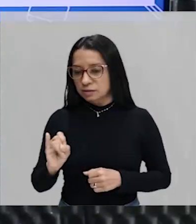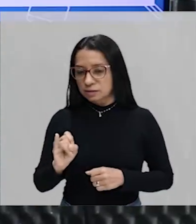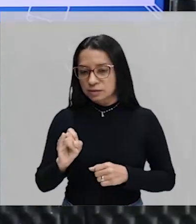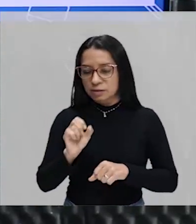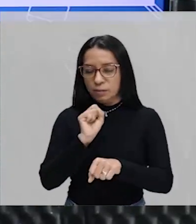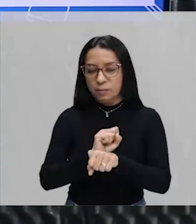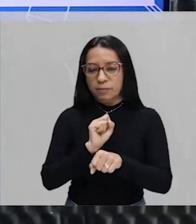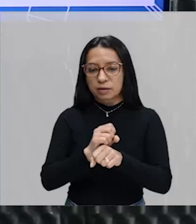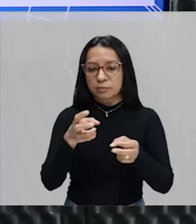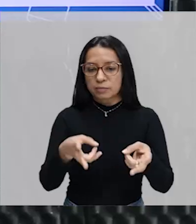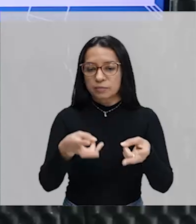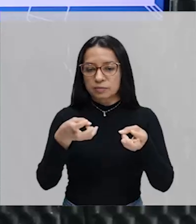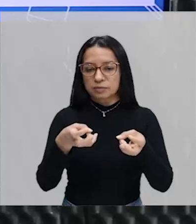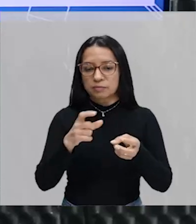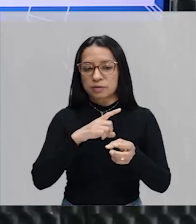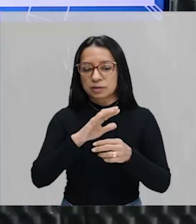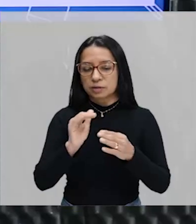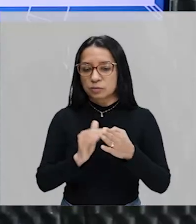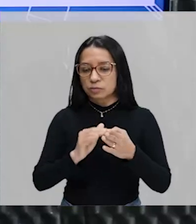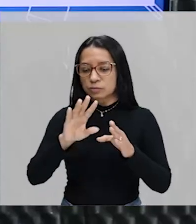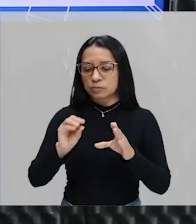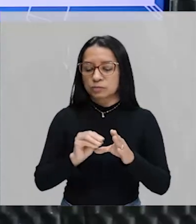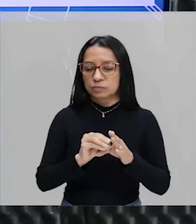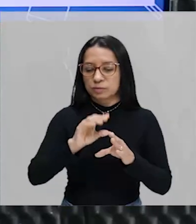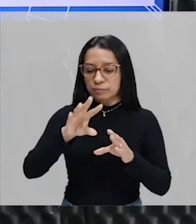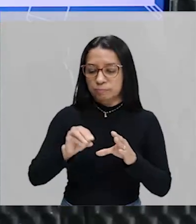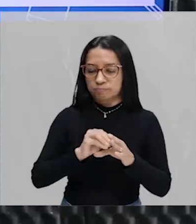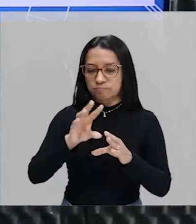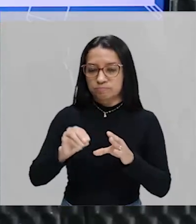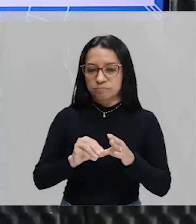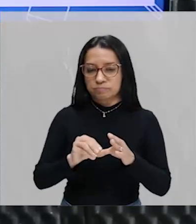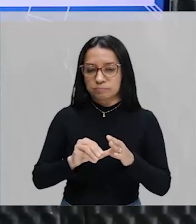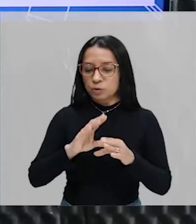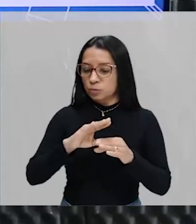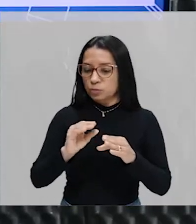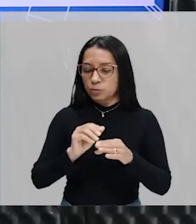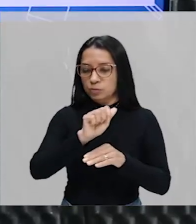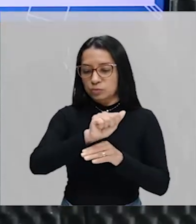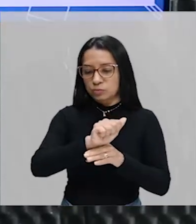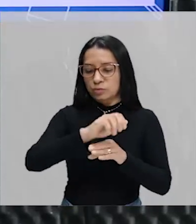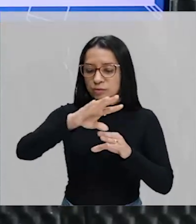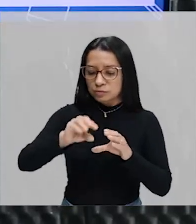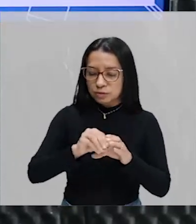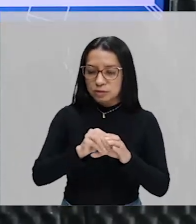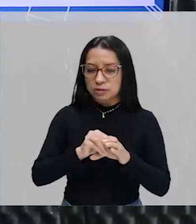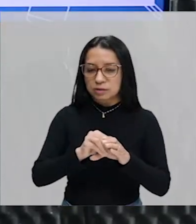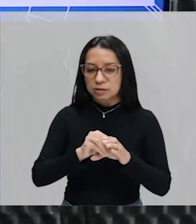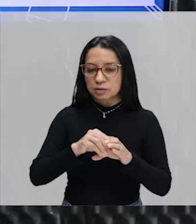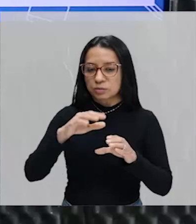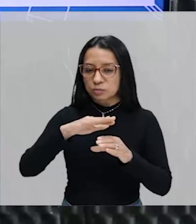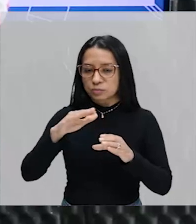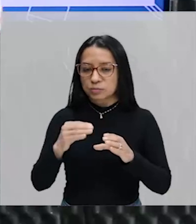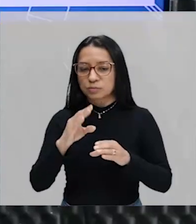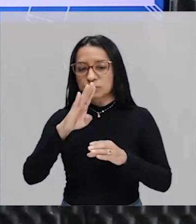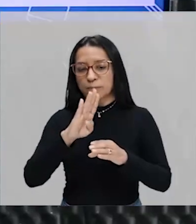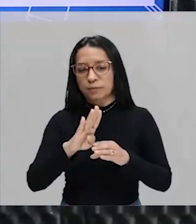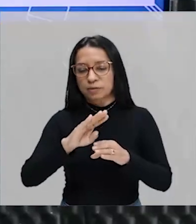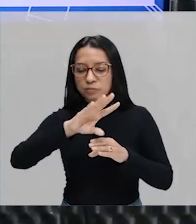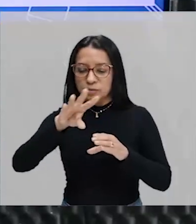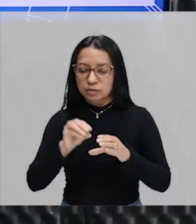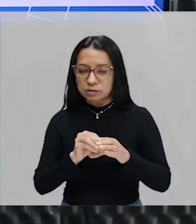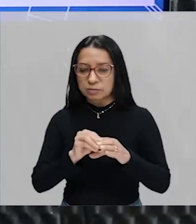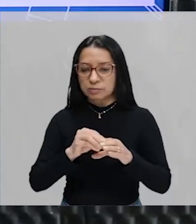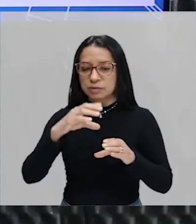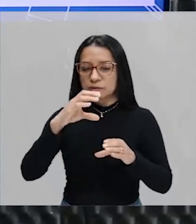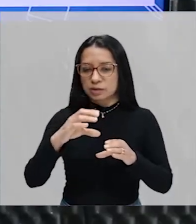observar, eu peguei todo mundo do A e joguei aqui, todo mundo do B, joguei aqui também, e todo mundo do C